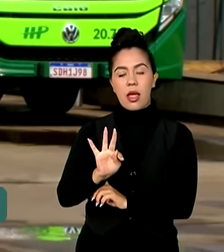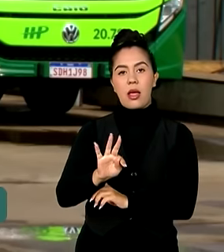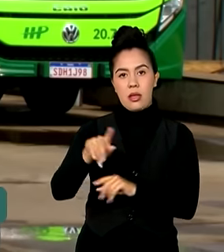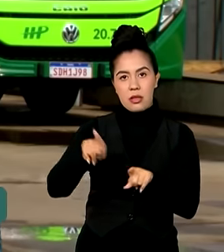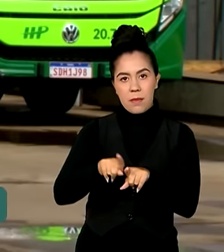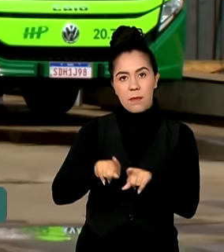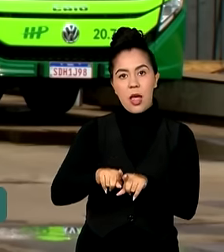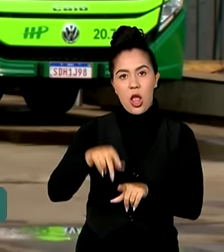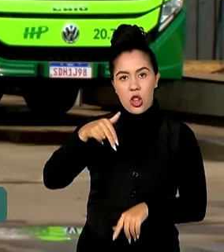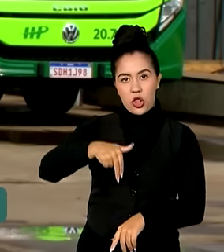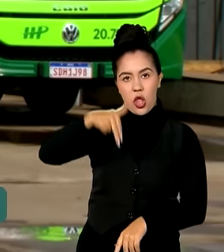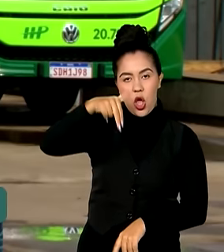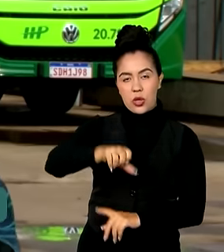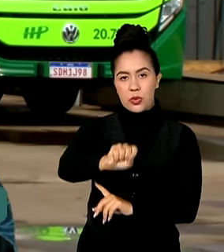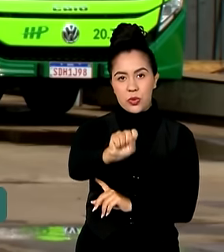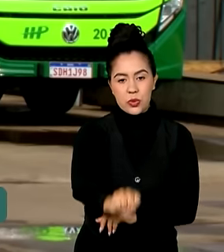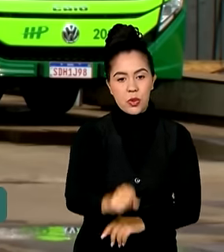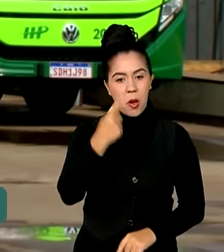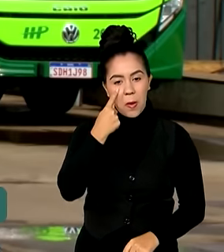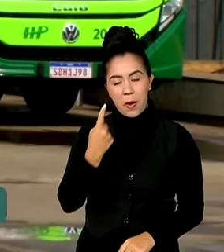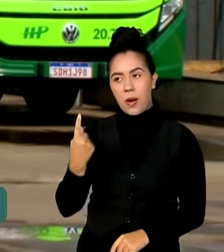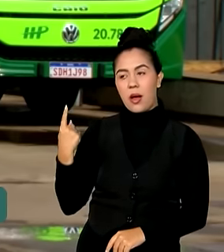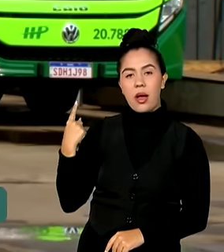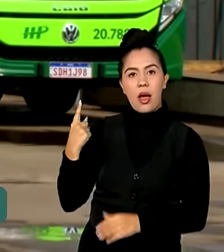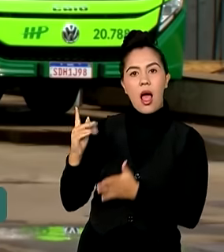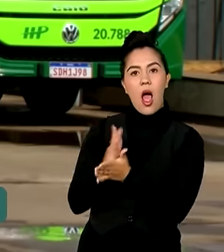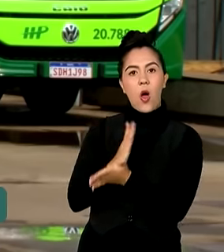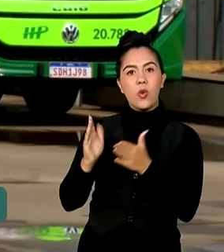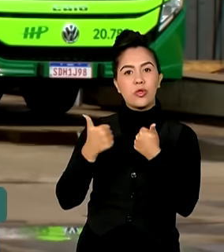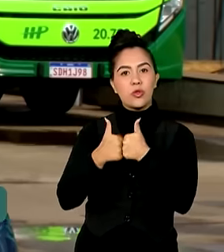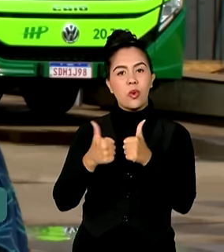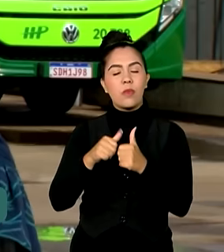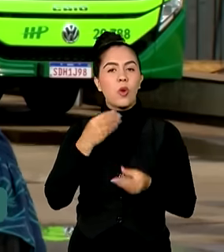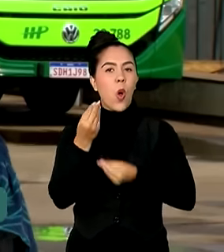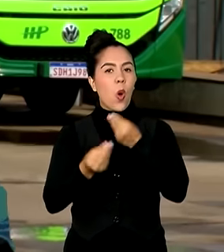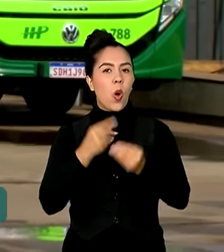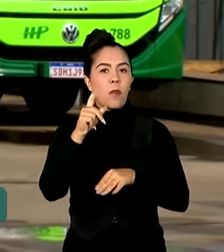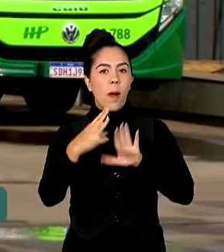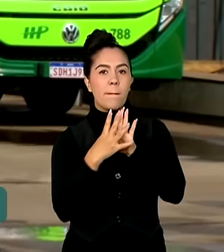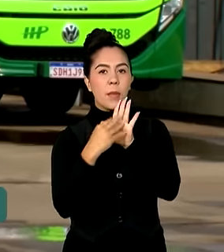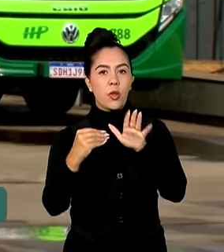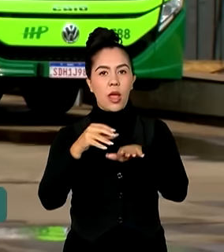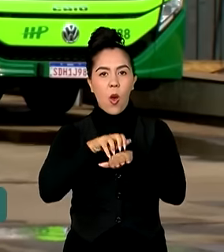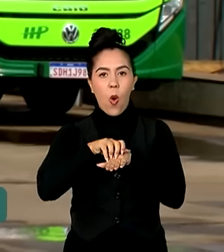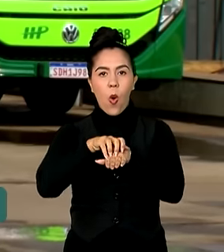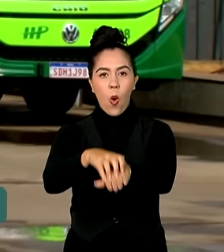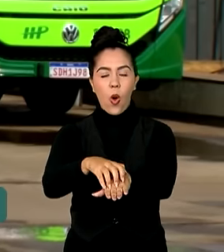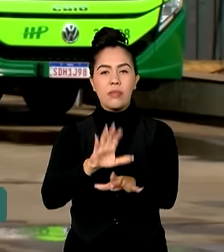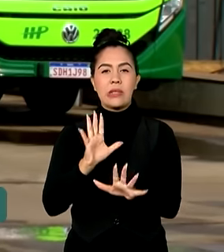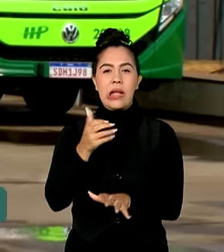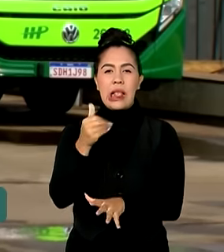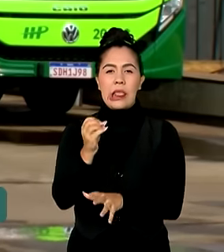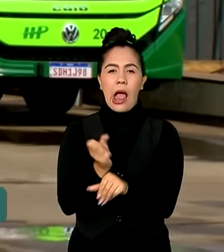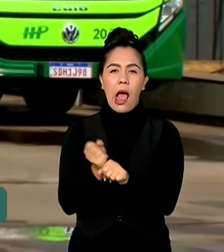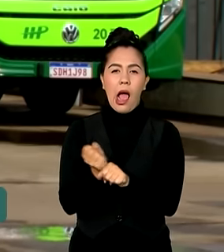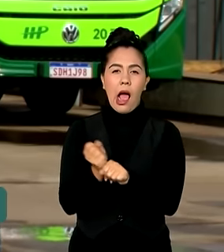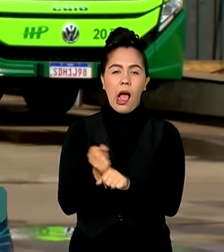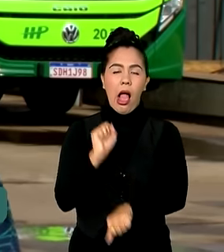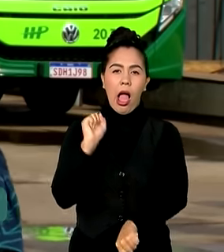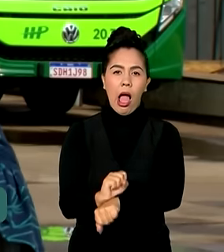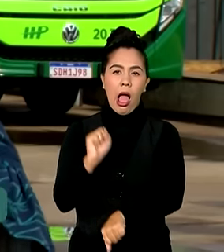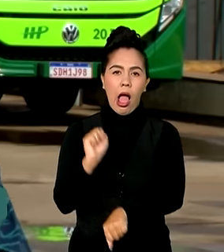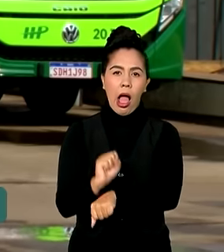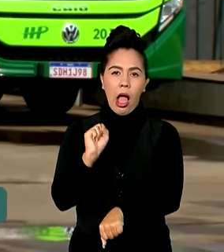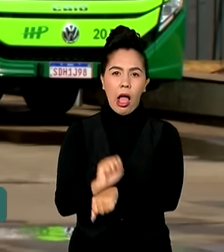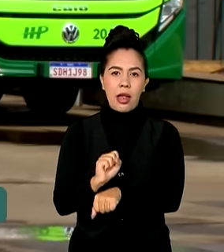novo BRT aqui atrás que estão expostos como um exemplo. Depois de quase 10 anos de espera, os moradores da capital